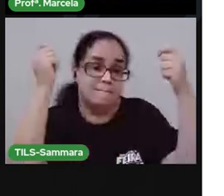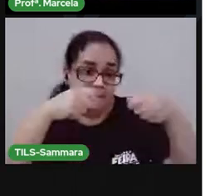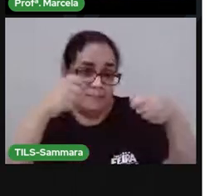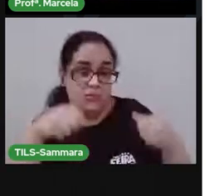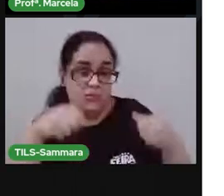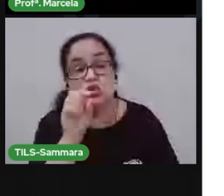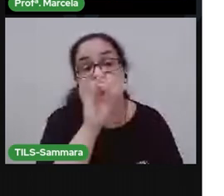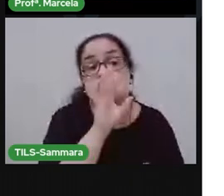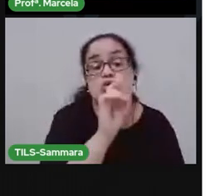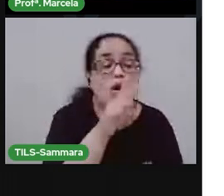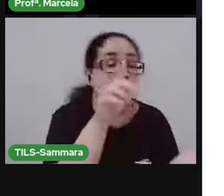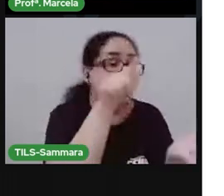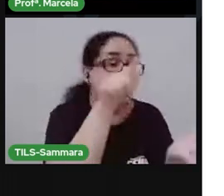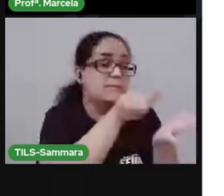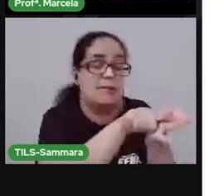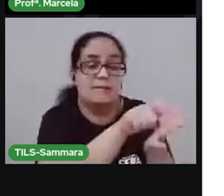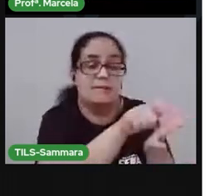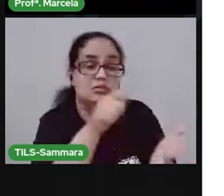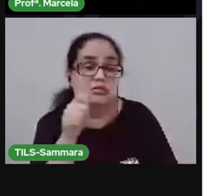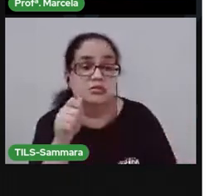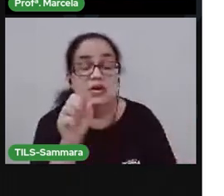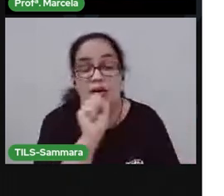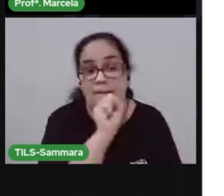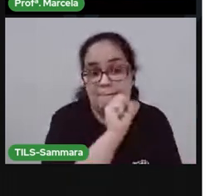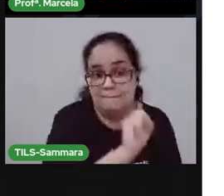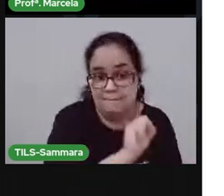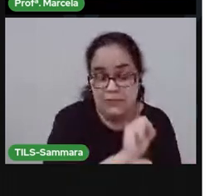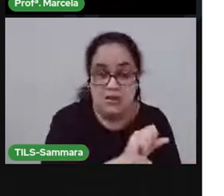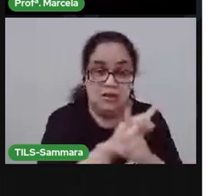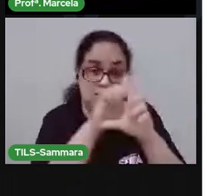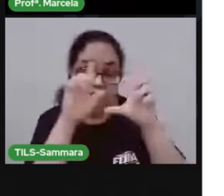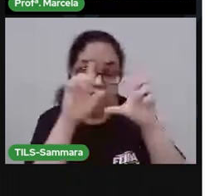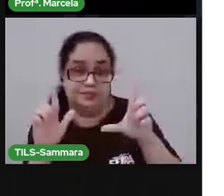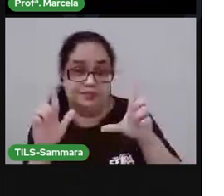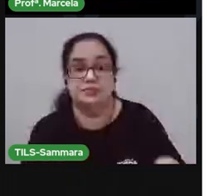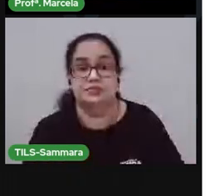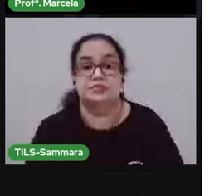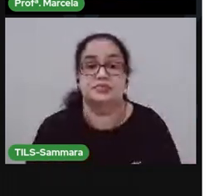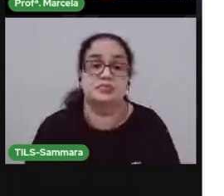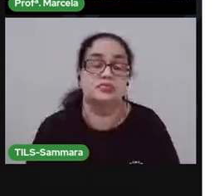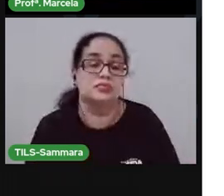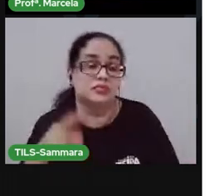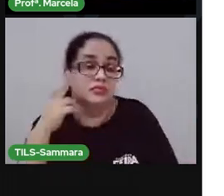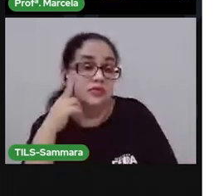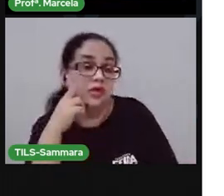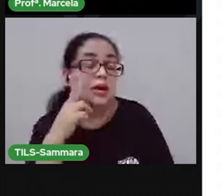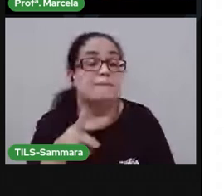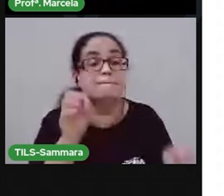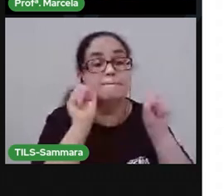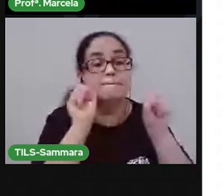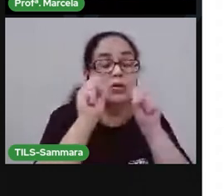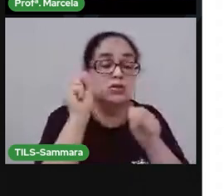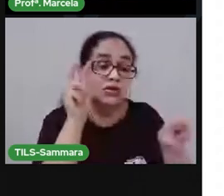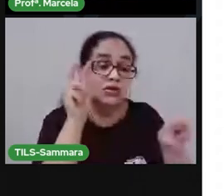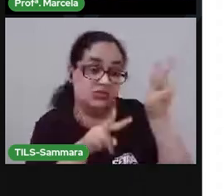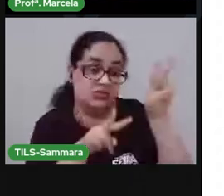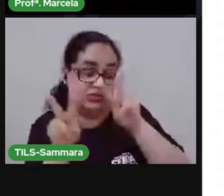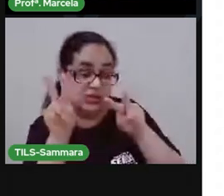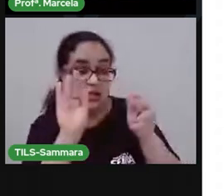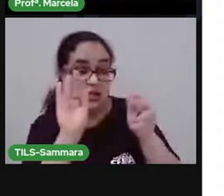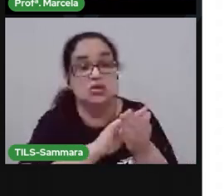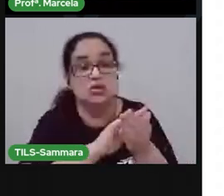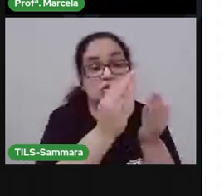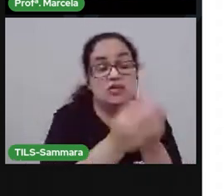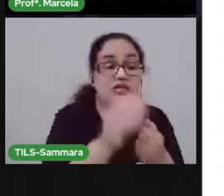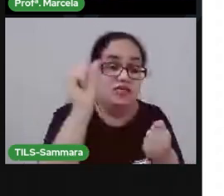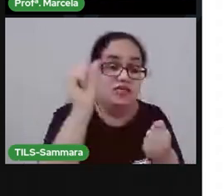só de uma folha de papel. Eu vou parar a apresentação aqui. Pra vocês poderem ver a dobradura que